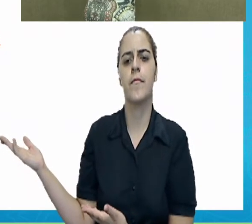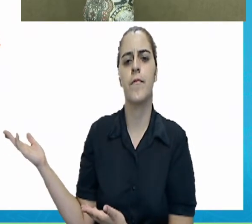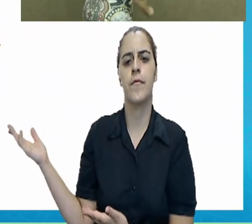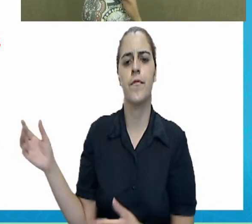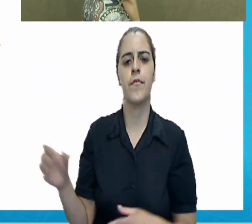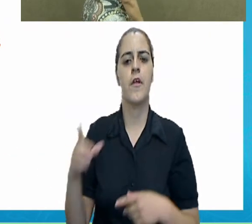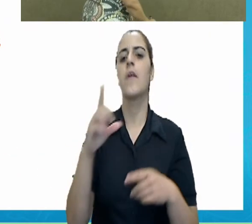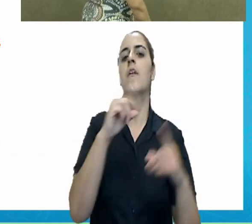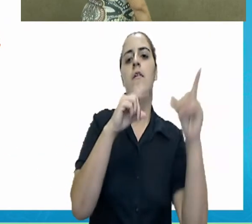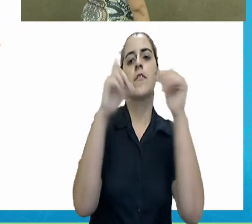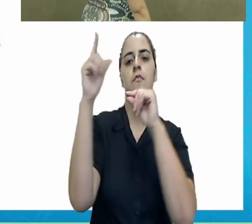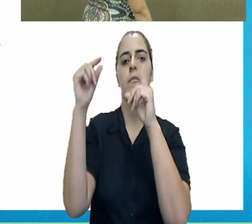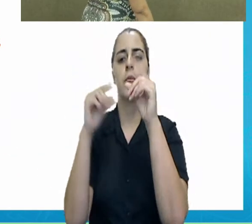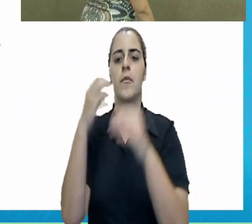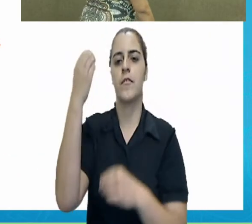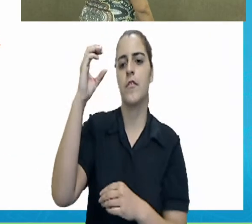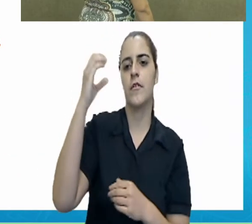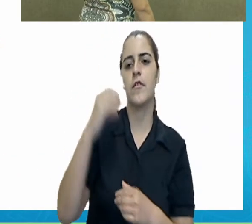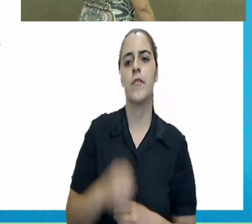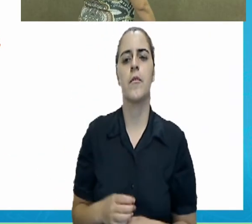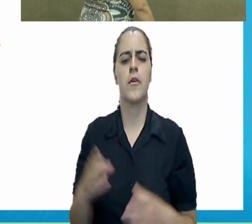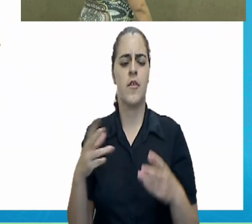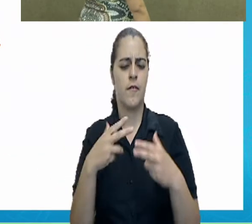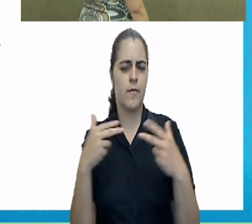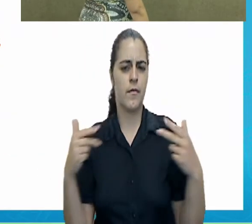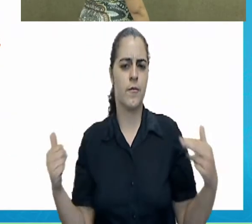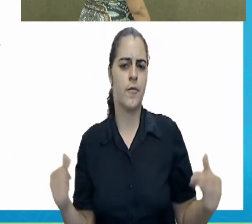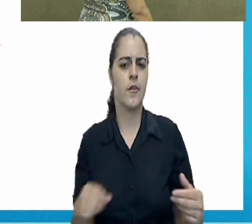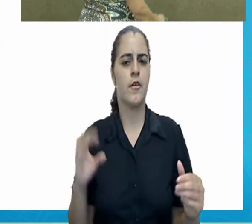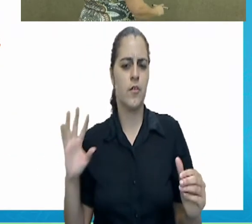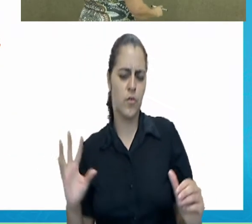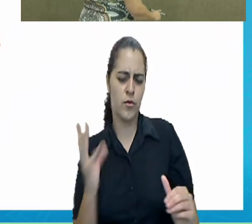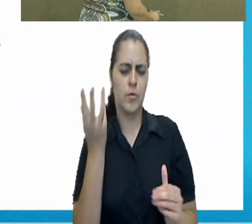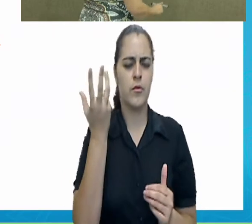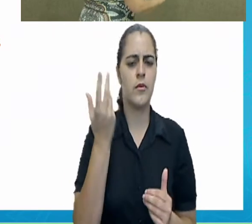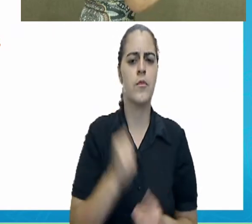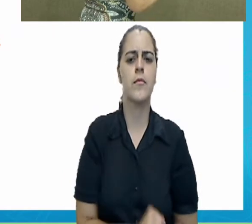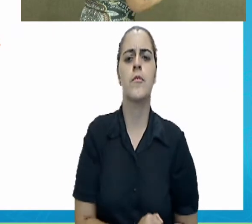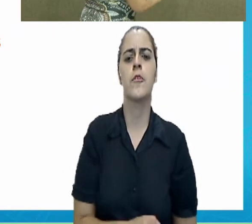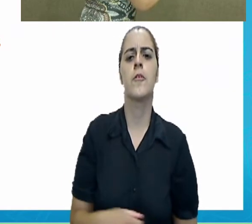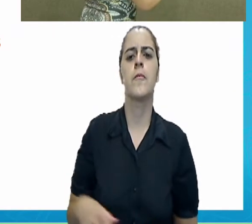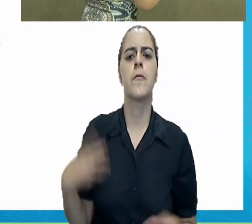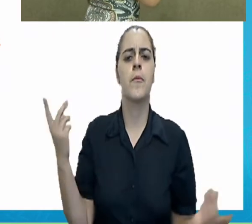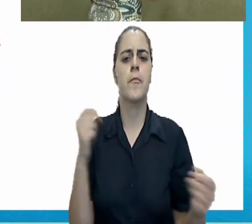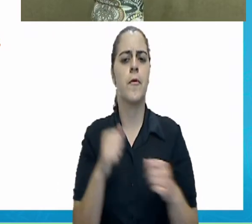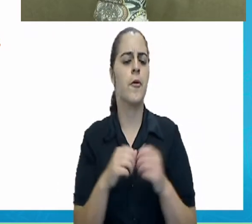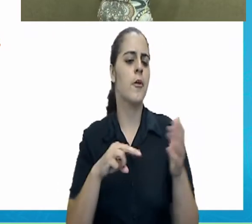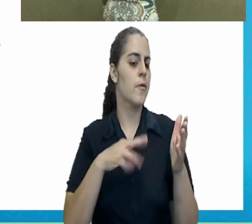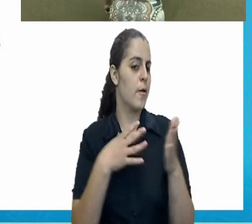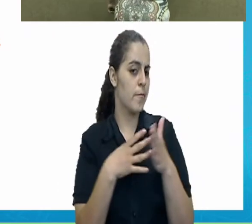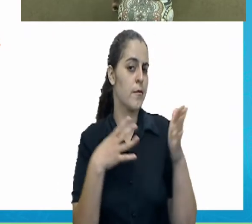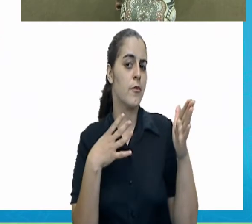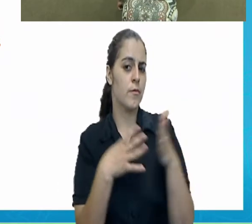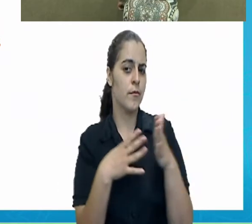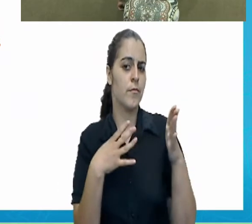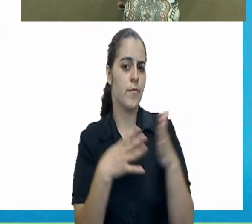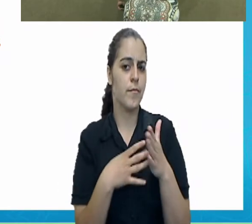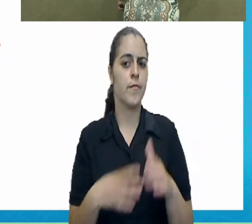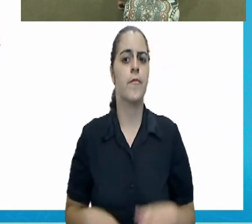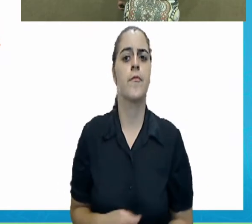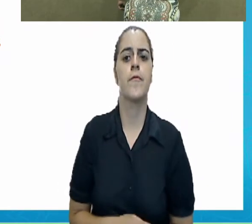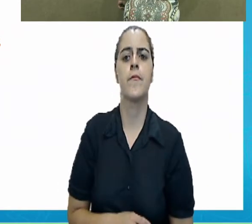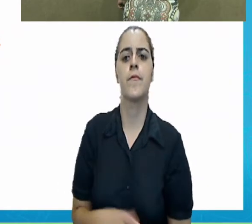astronomia é uma ciência em que muitas descobertas são feitas por amadores. Então